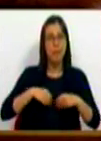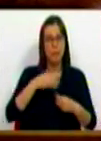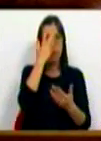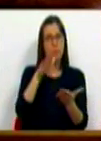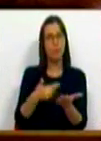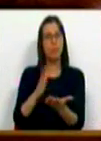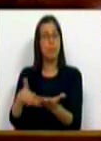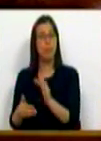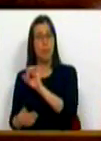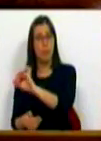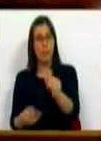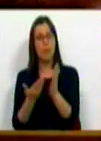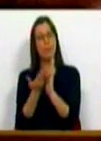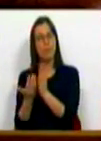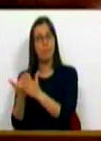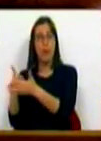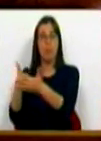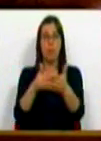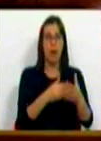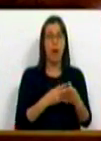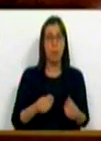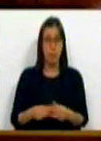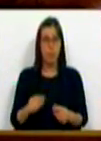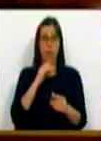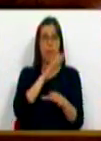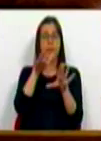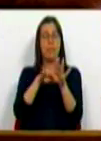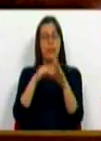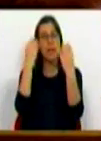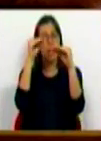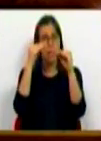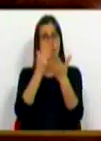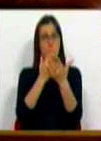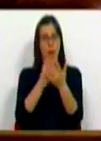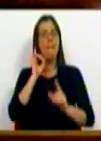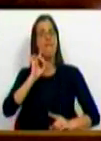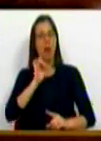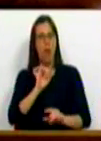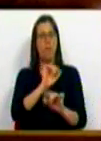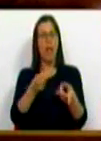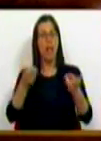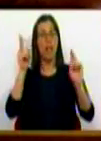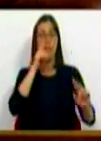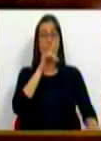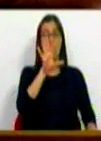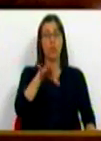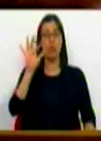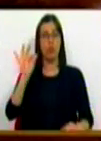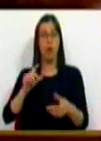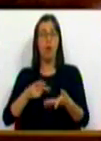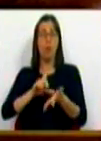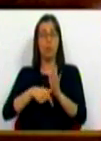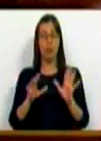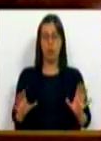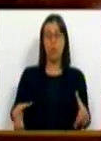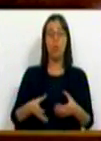sugestões, remover obstáculos materiais à sua frequência do ensino, valorizar as suas livres escolhas e os seus projetos